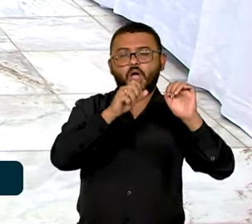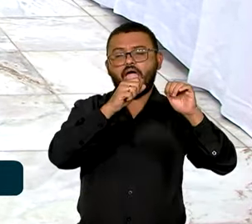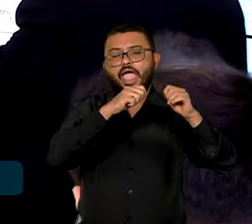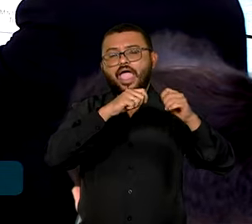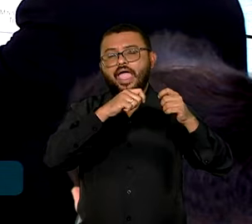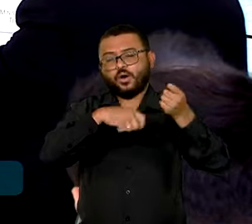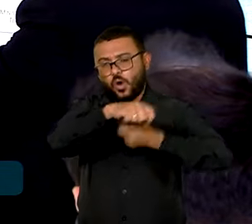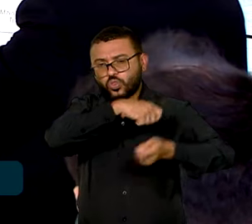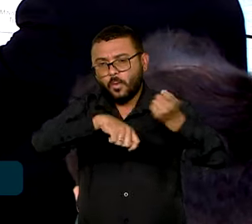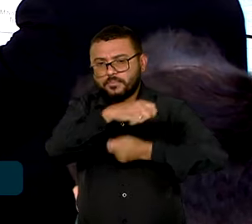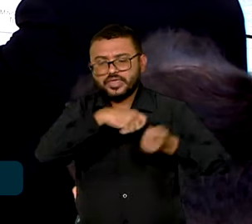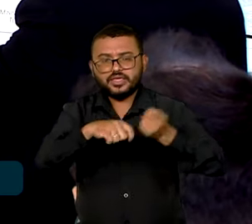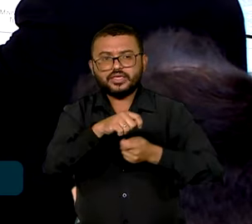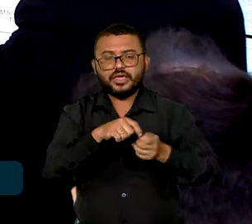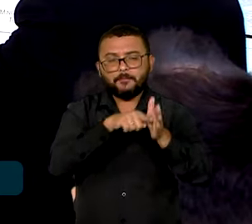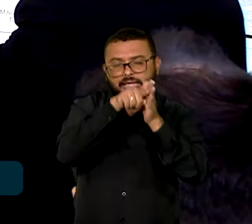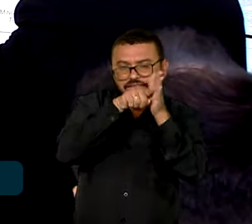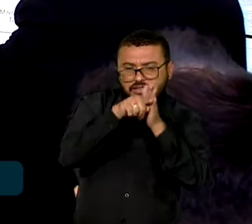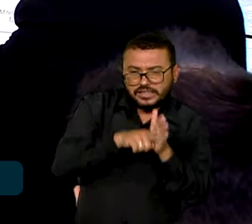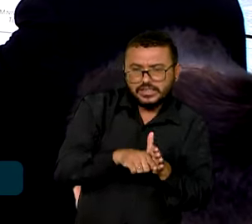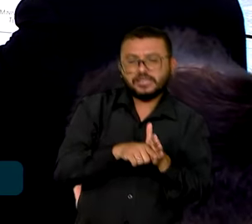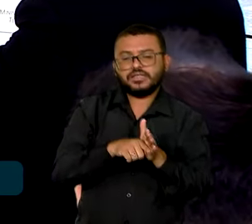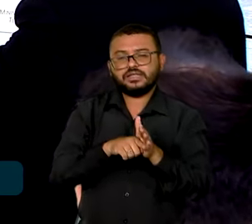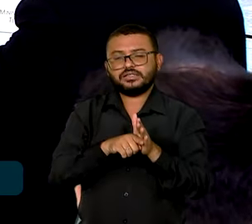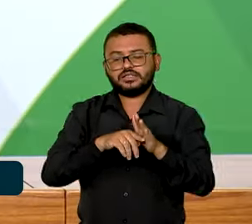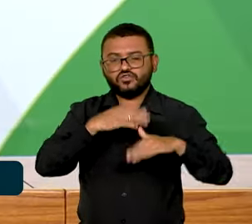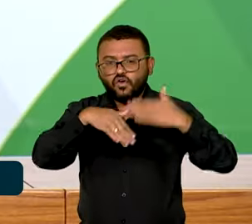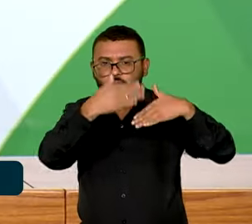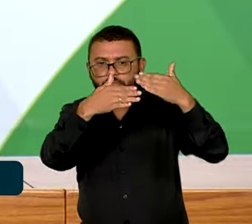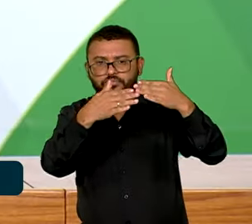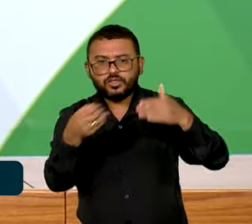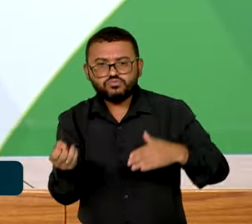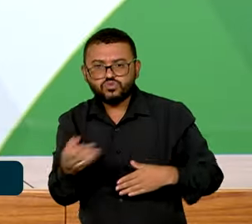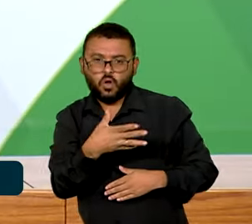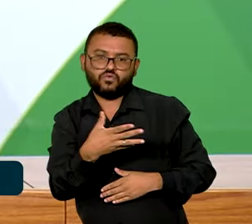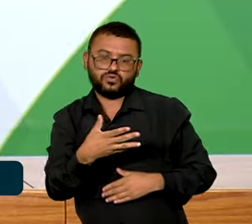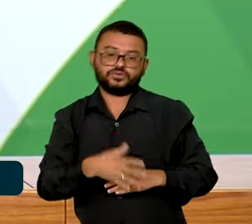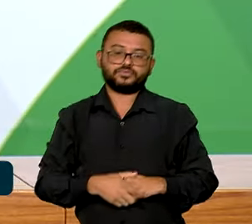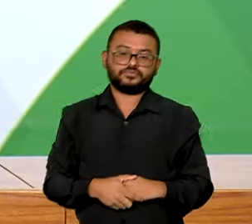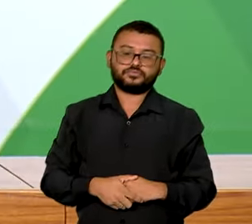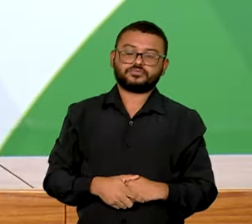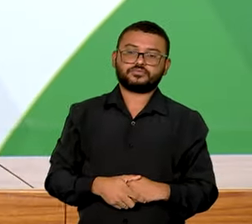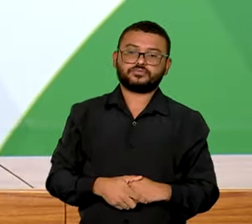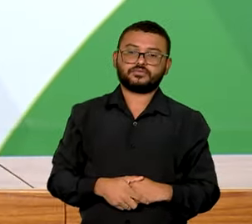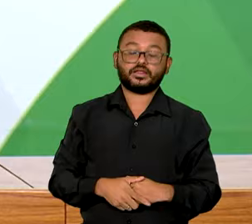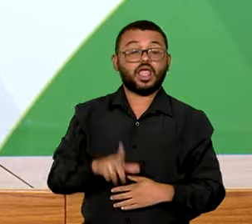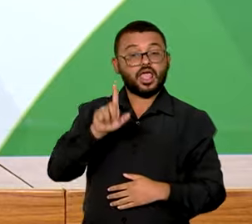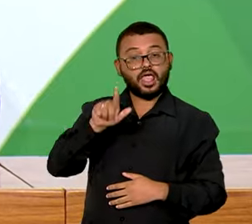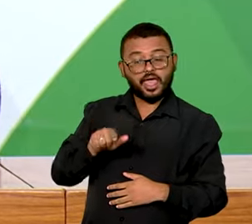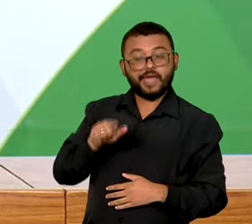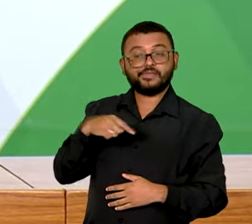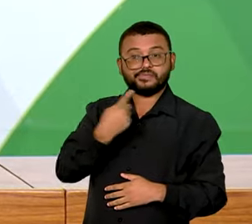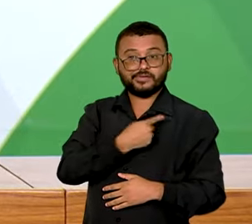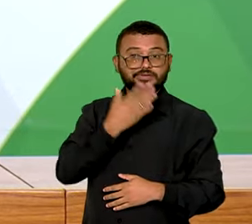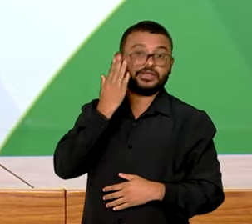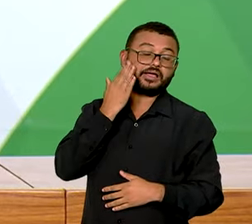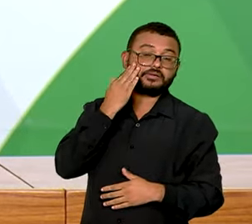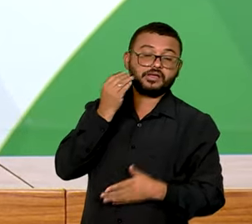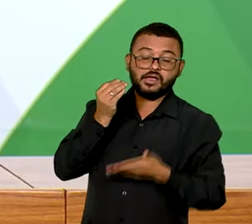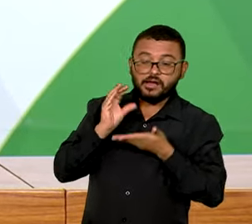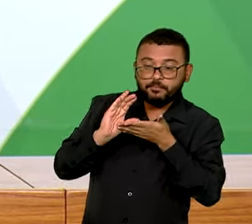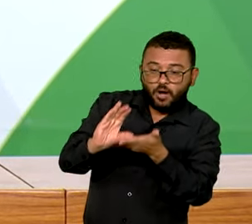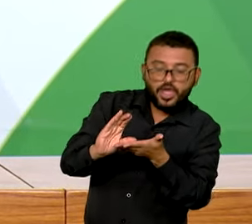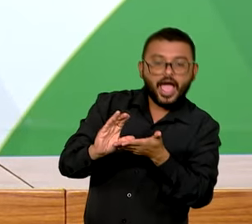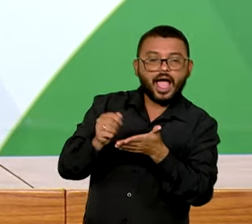intensiva em pesquisa, desenvolvimento e inovação. O debêntures entra, portanto, como mais uma opção de financiar